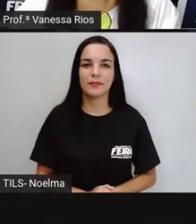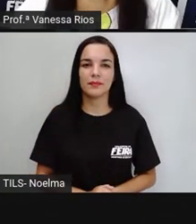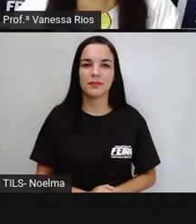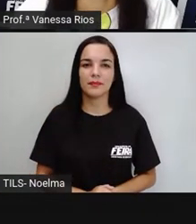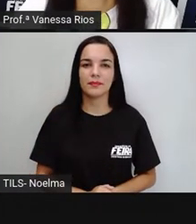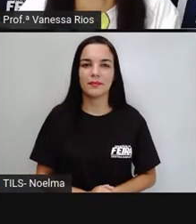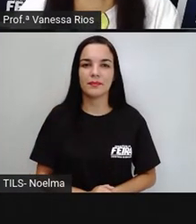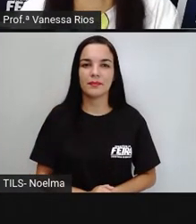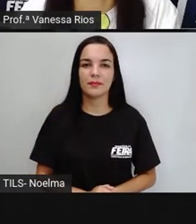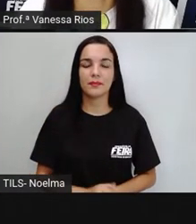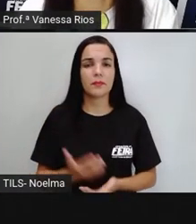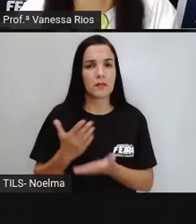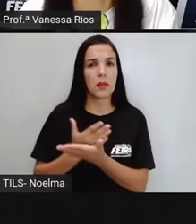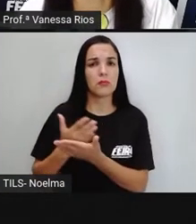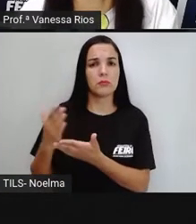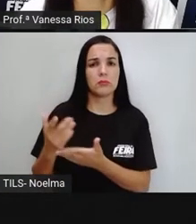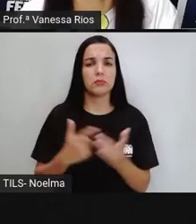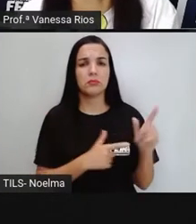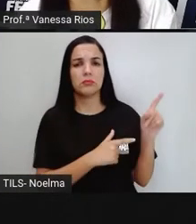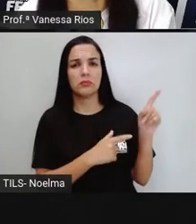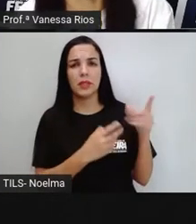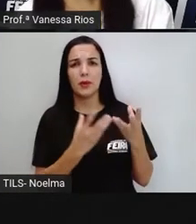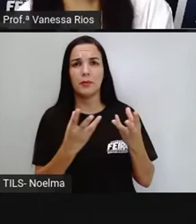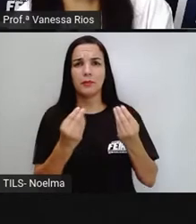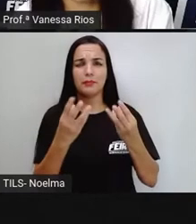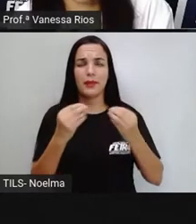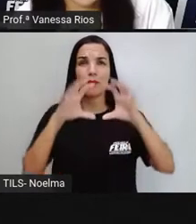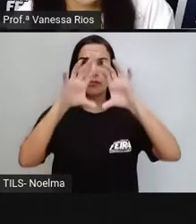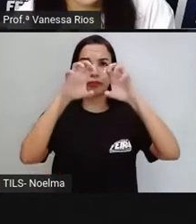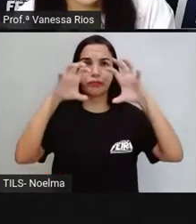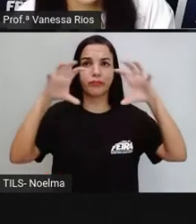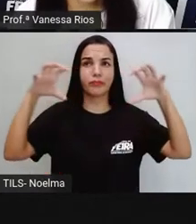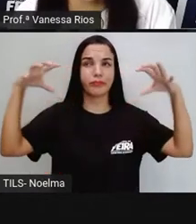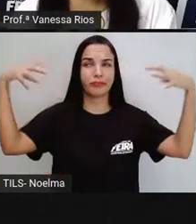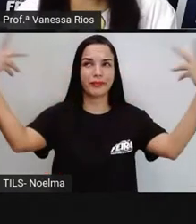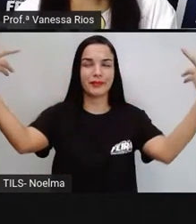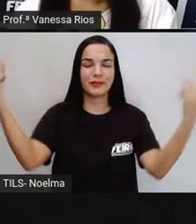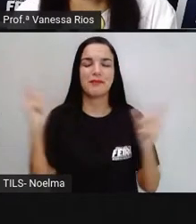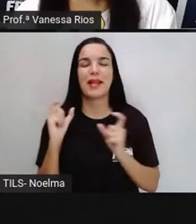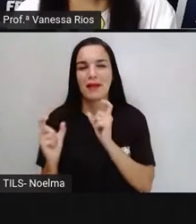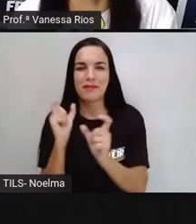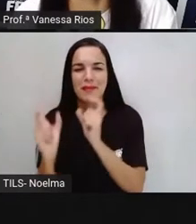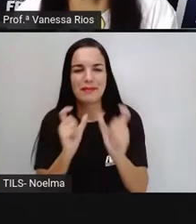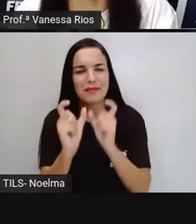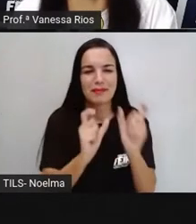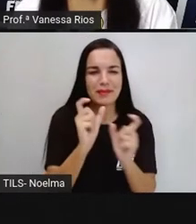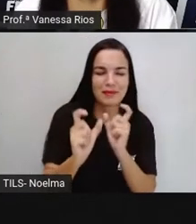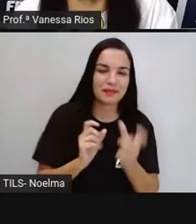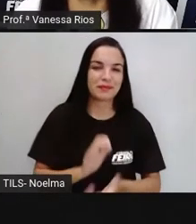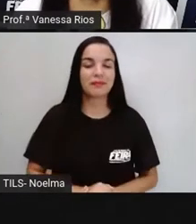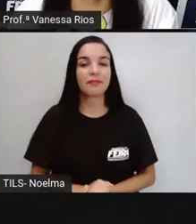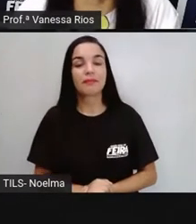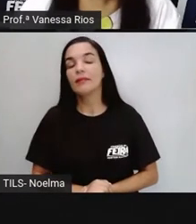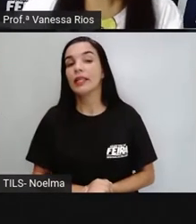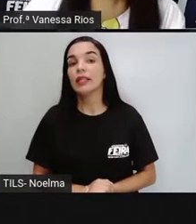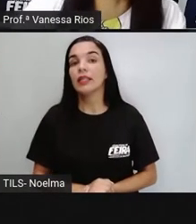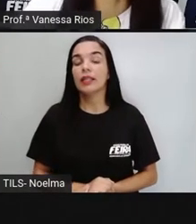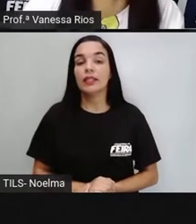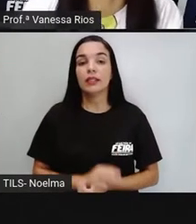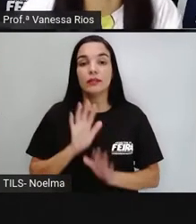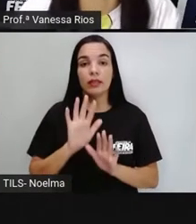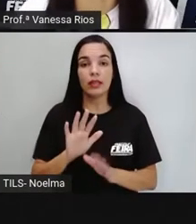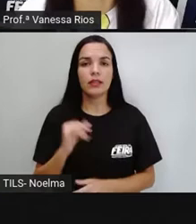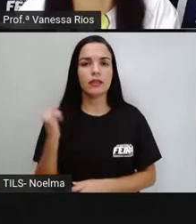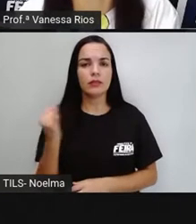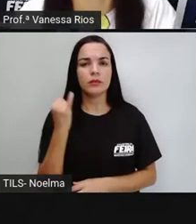E aí para começar a Pró traz uma nuvem de palavras. É interessante percebermos que todas as